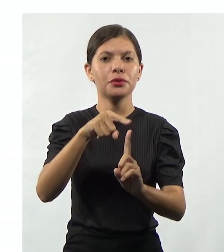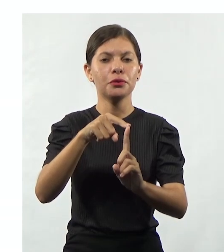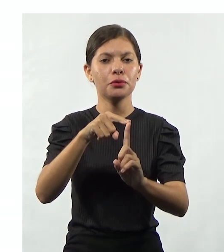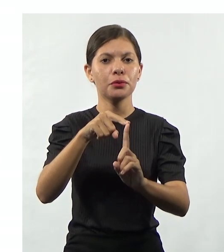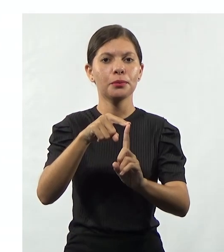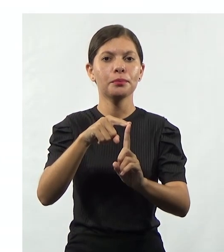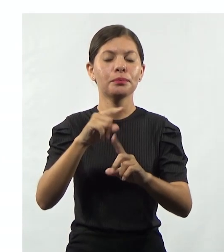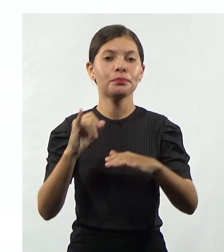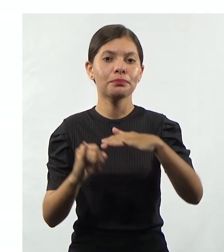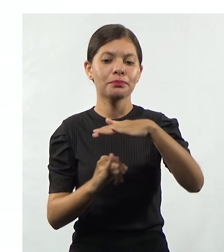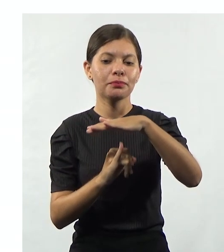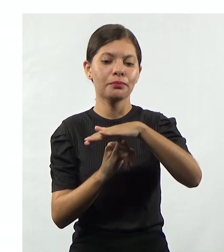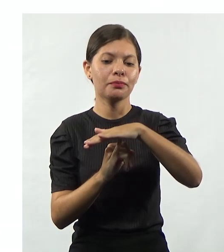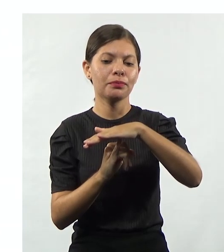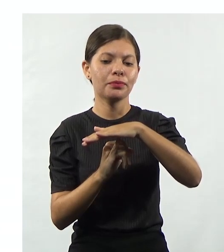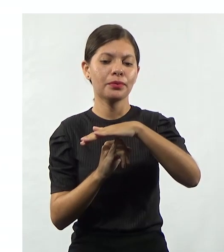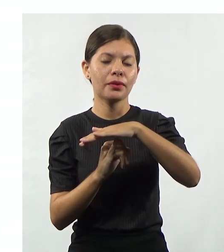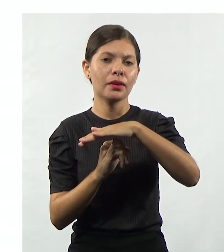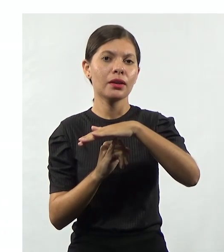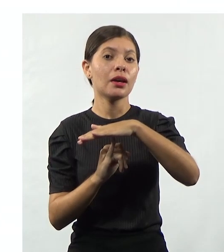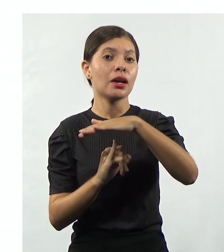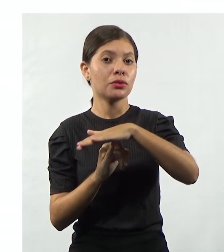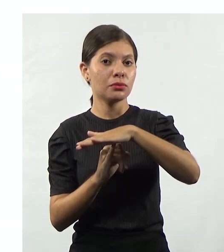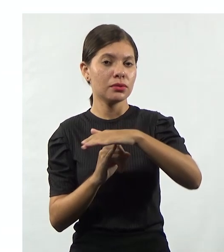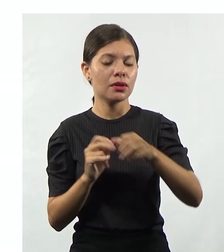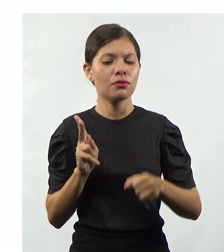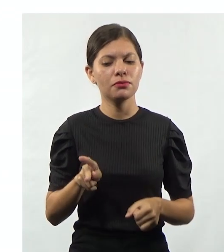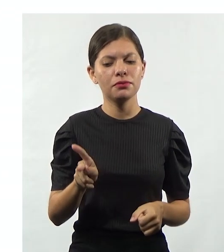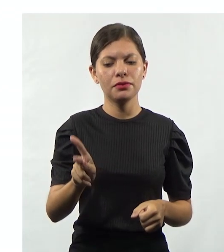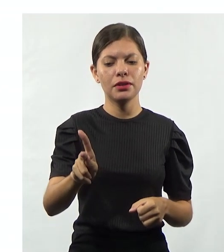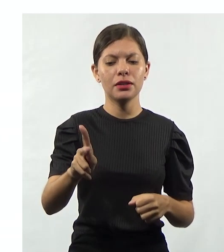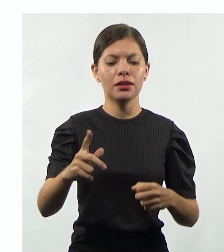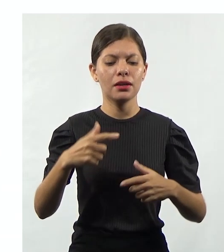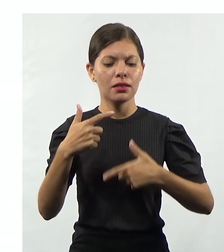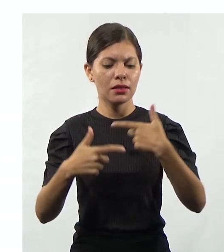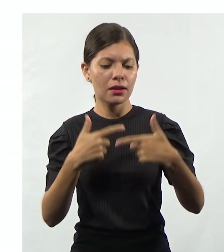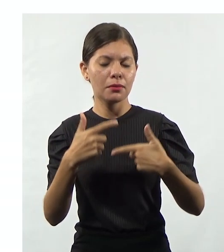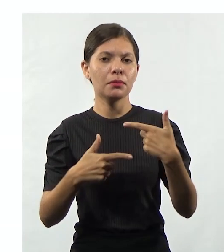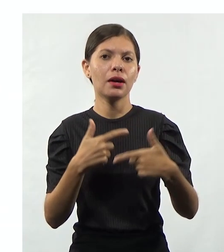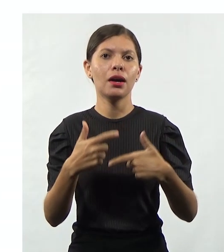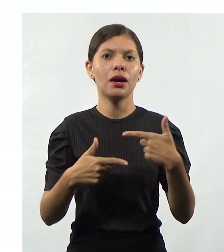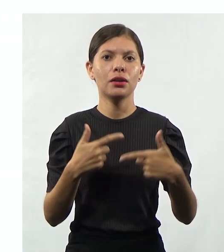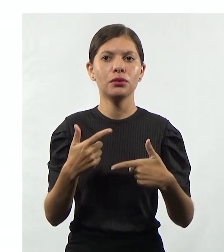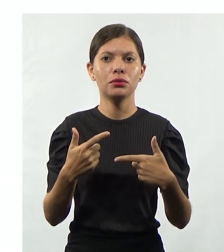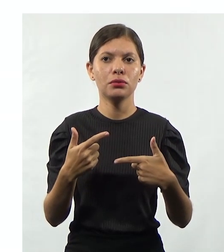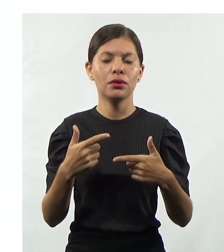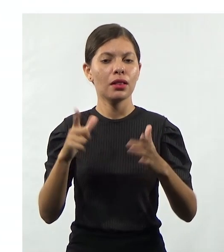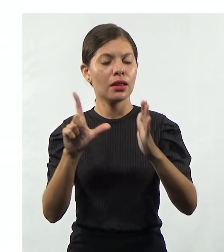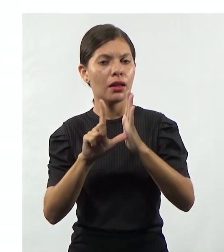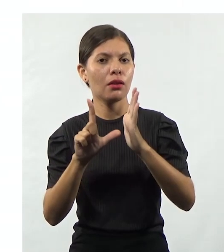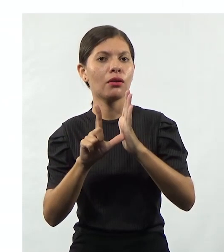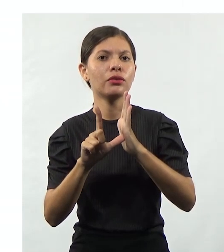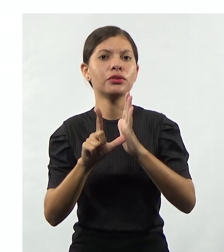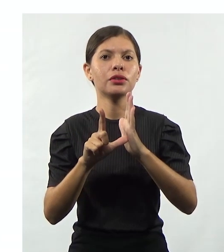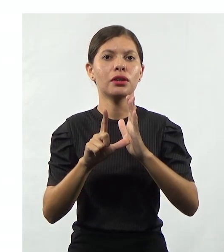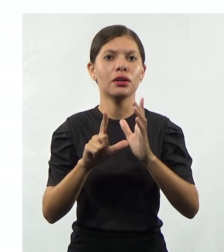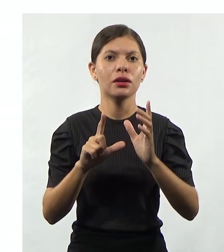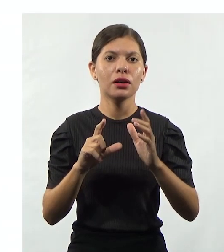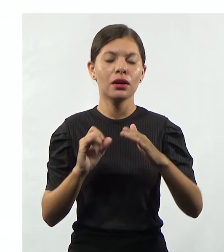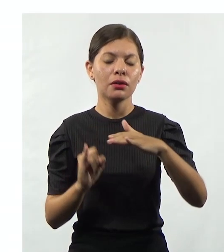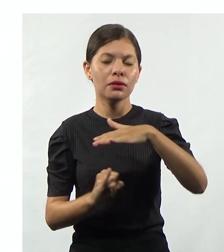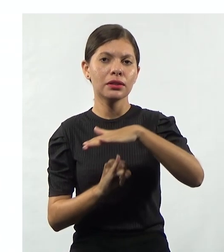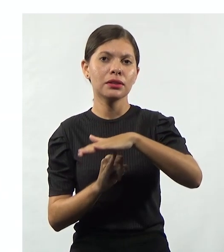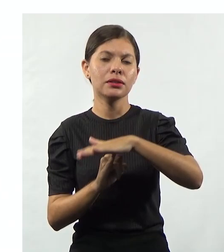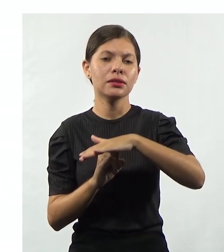para que ela permaneça no mercado, né? A sua finalidade no mercado. A organização, ela